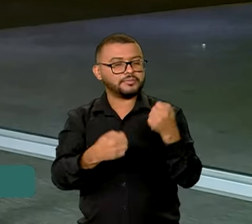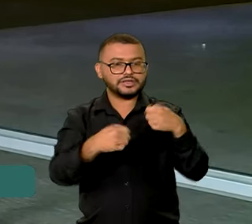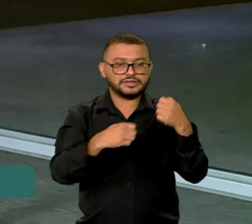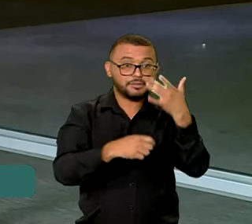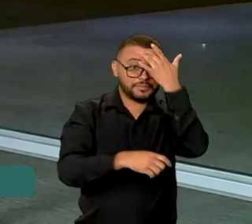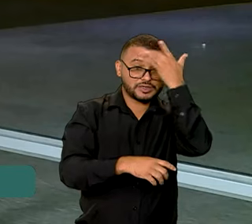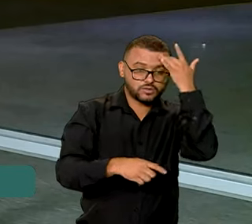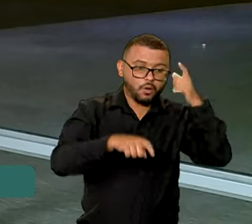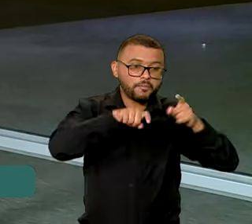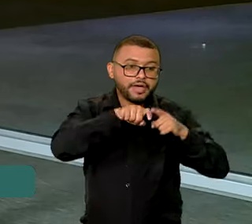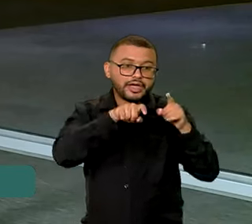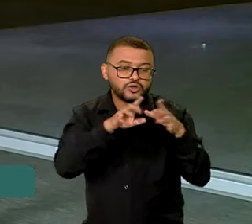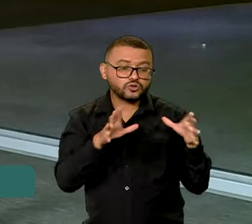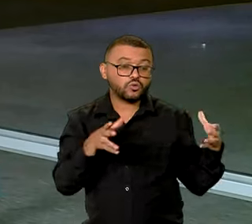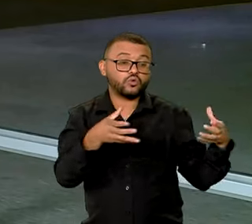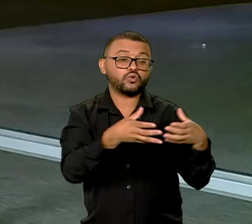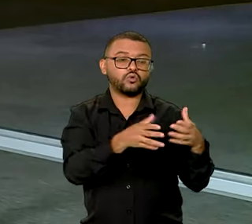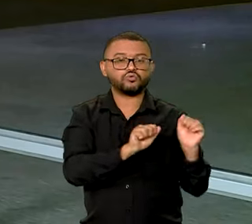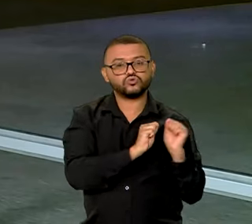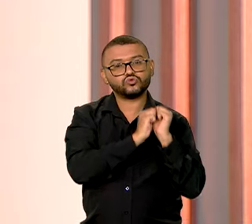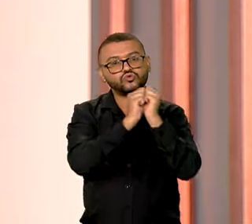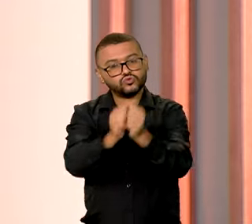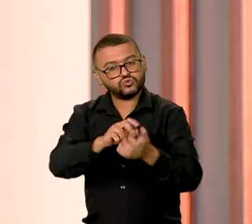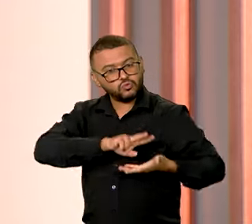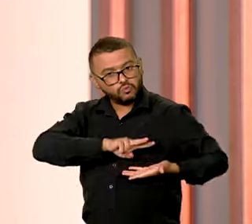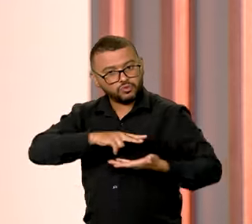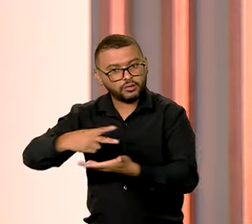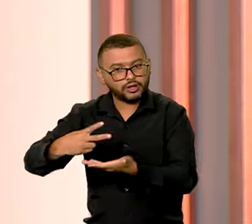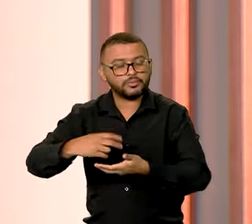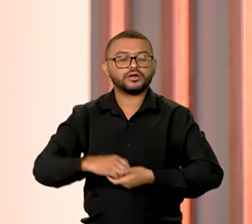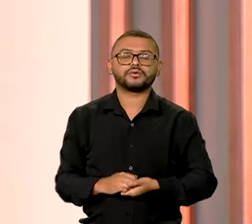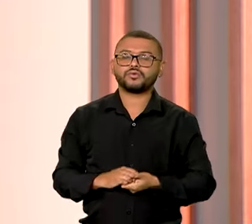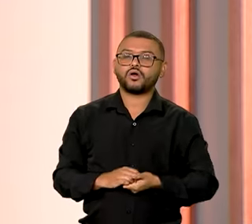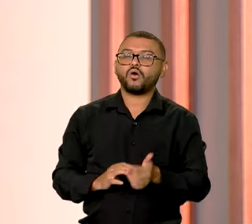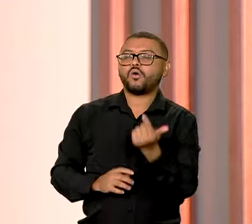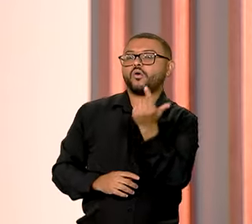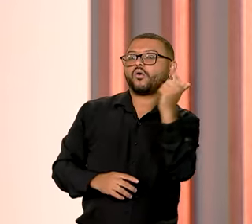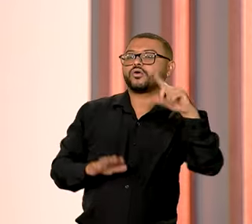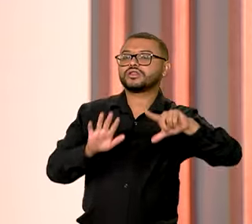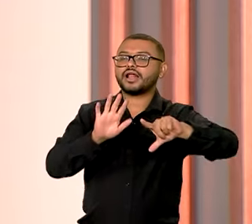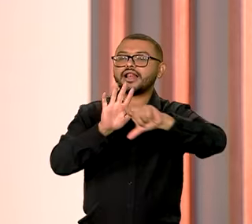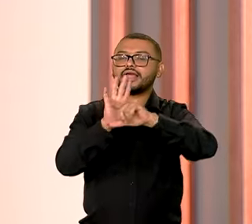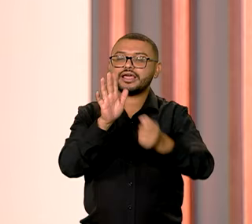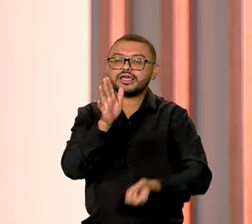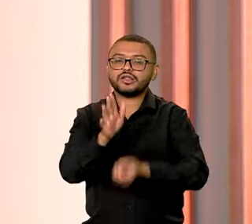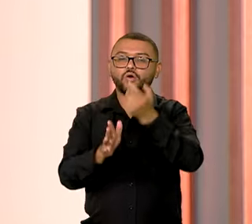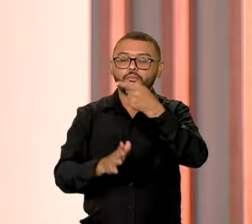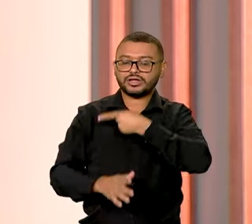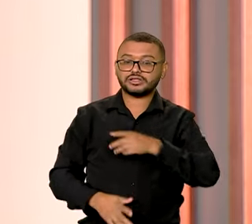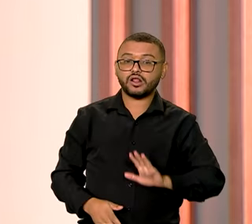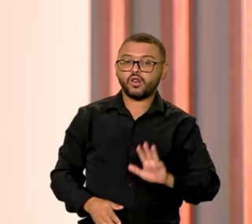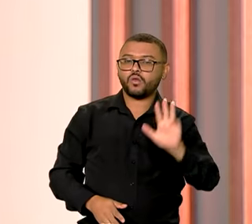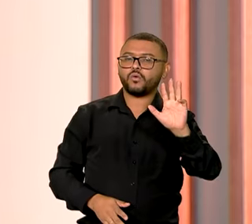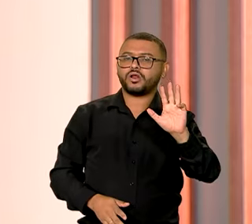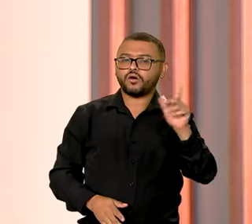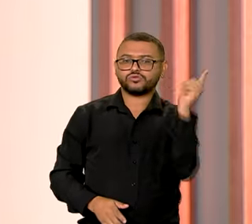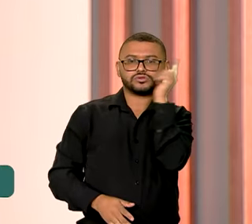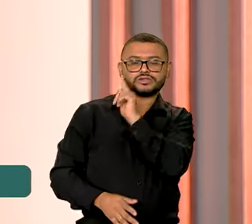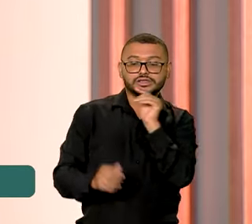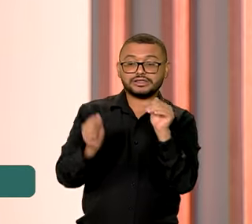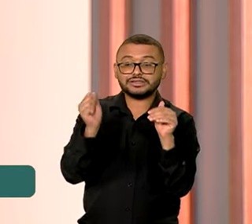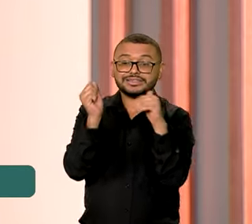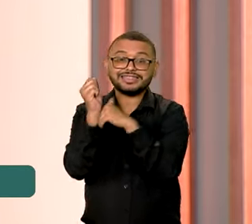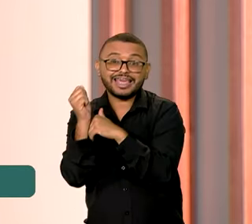equipes médicas responsáveis pela captação dos órgãos. E uma outra lei, sancionada pelo presidente Lula, garante o